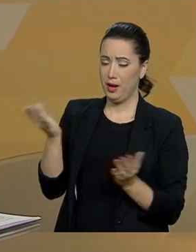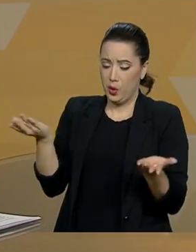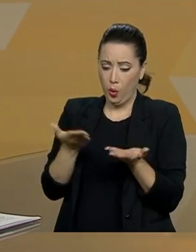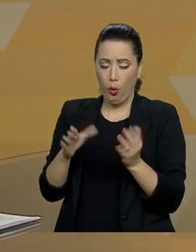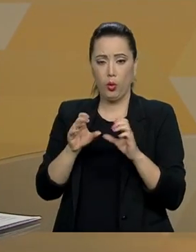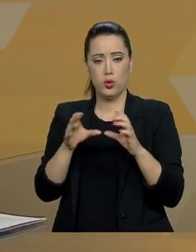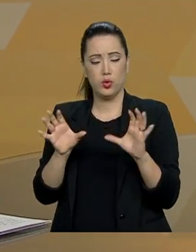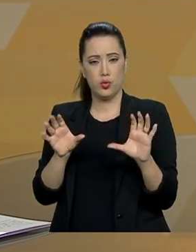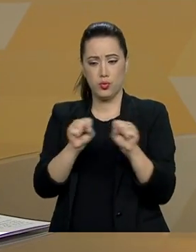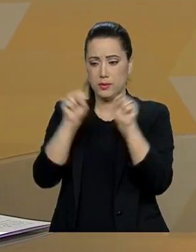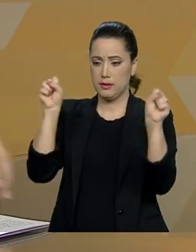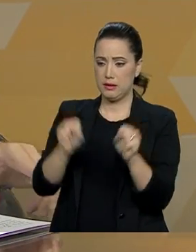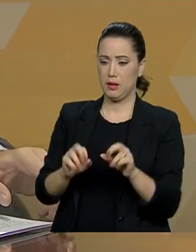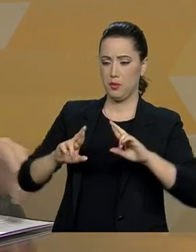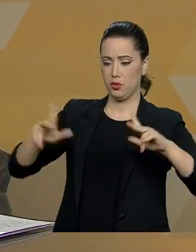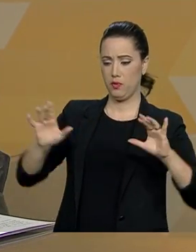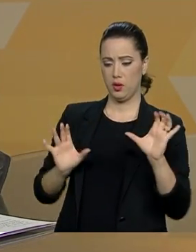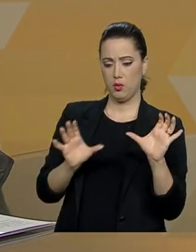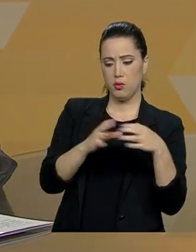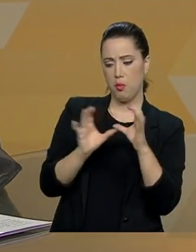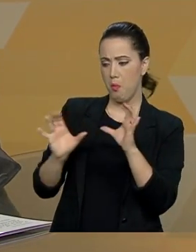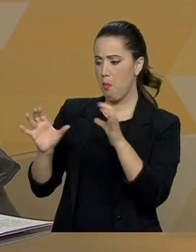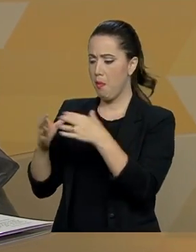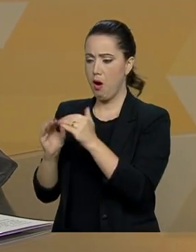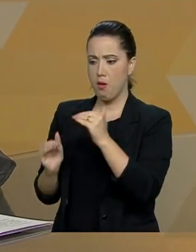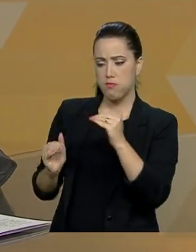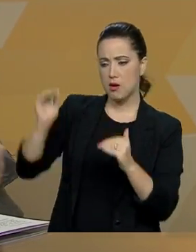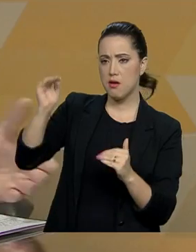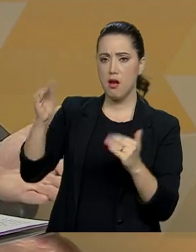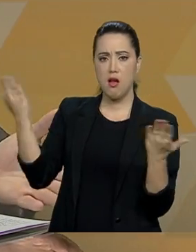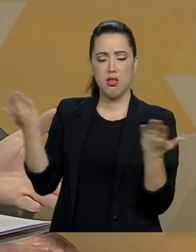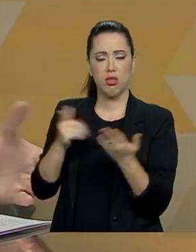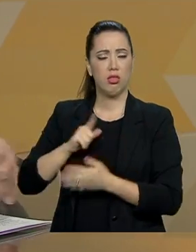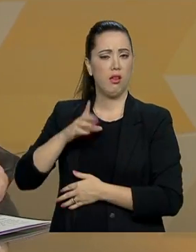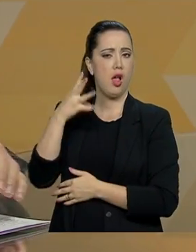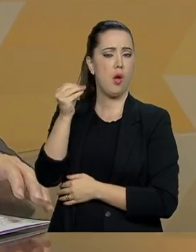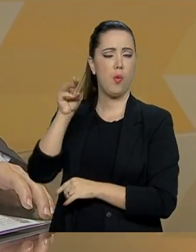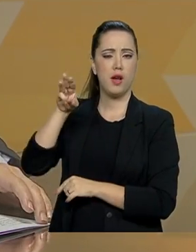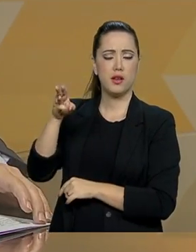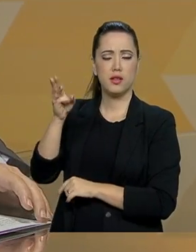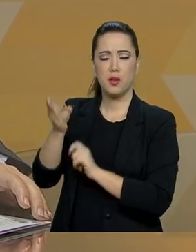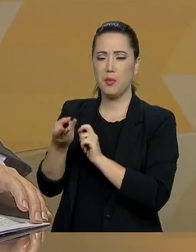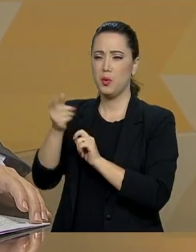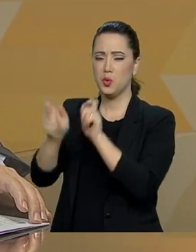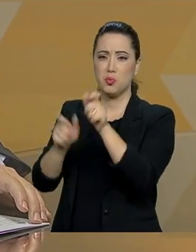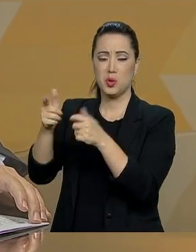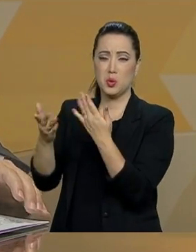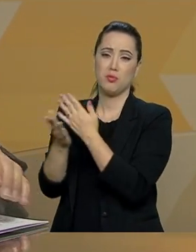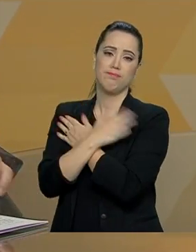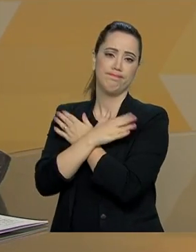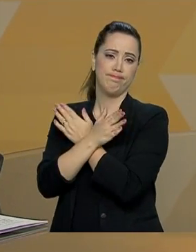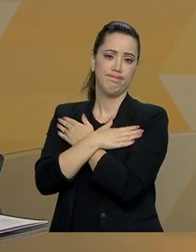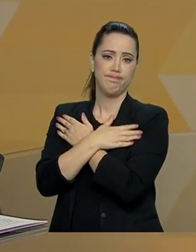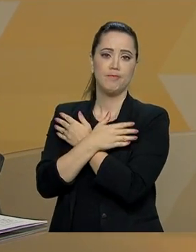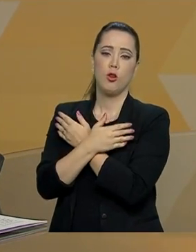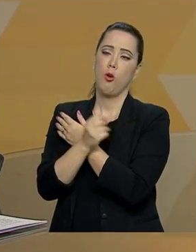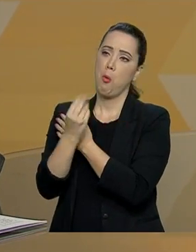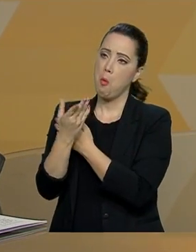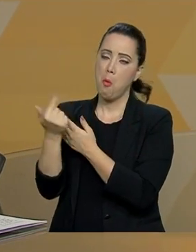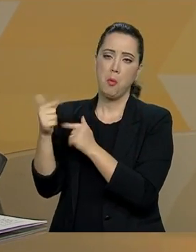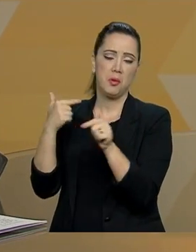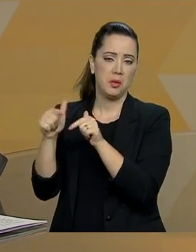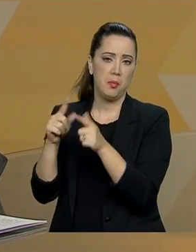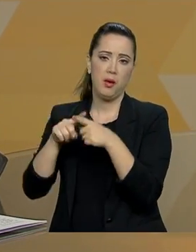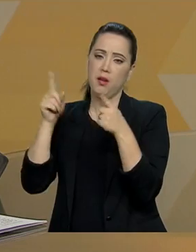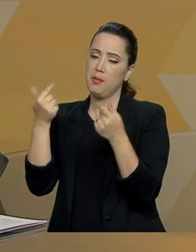hoje em 40 milhões de brasileiros excluídos do mercado formal, sem carteira de trabalho assinada. Diante disso, a pedagoga